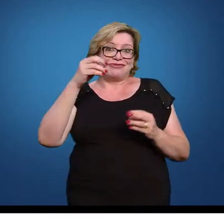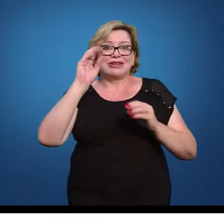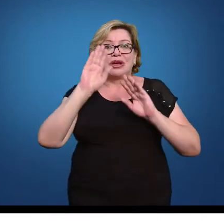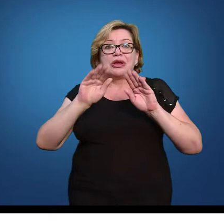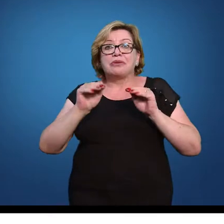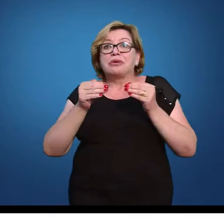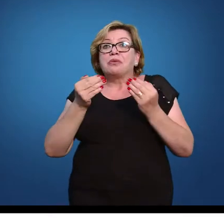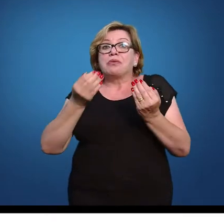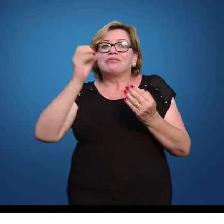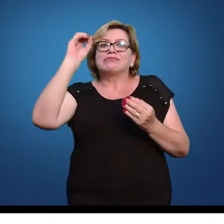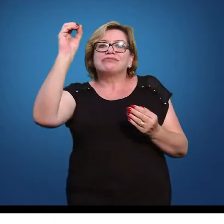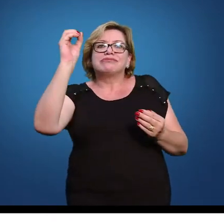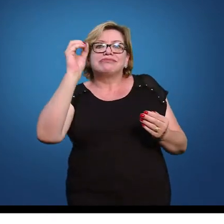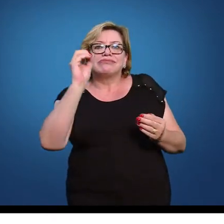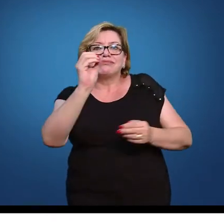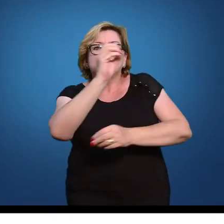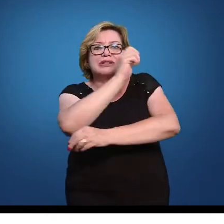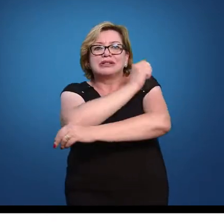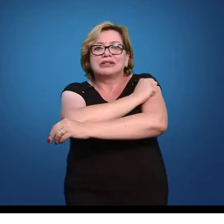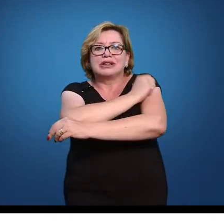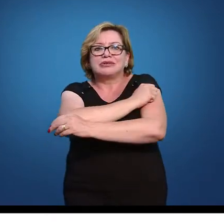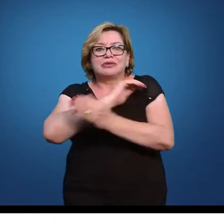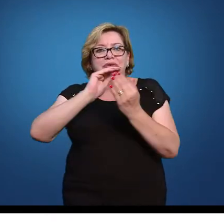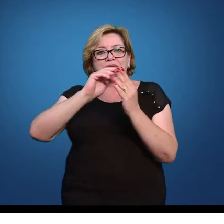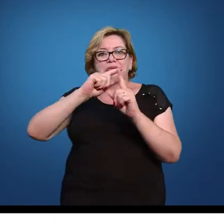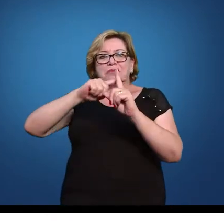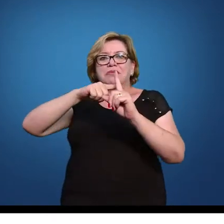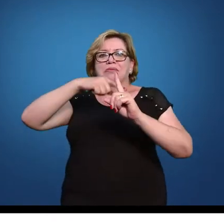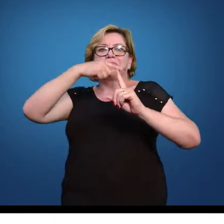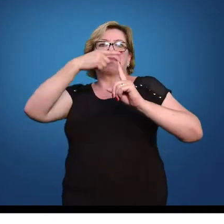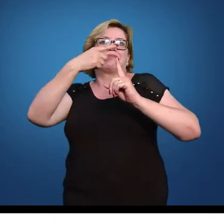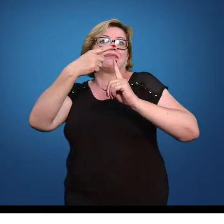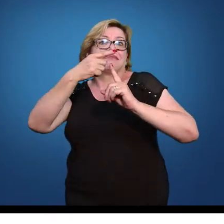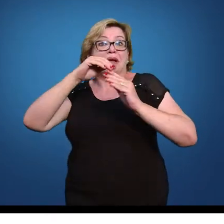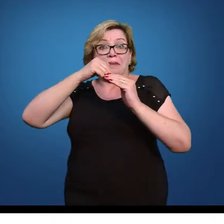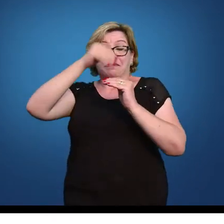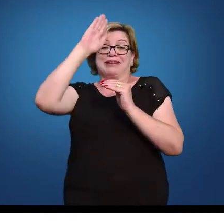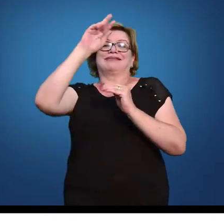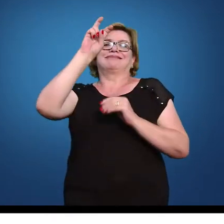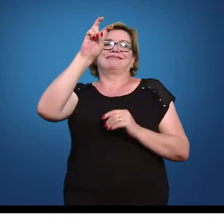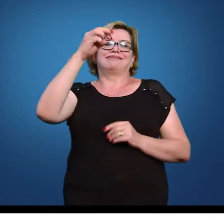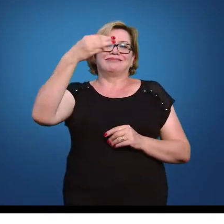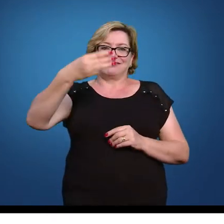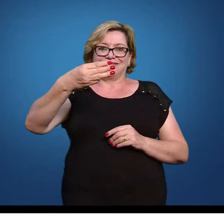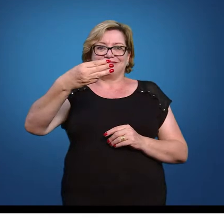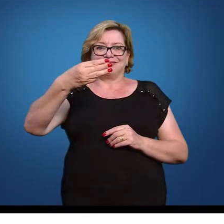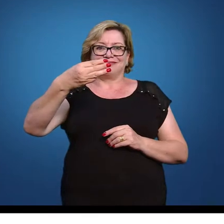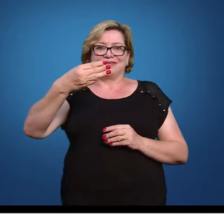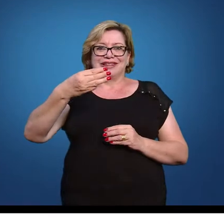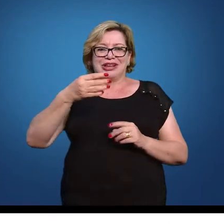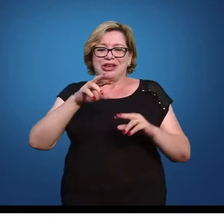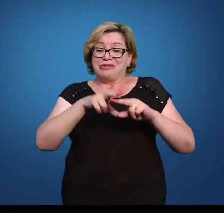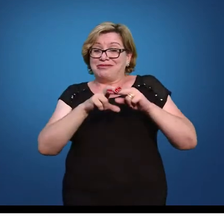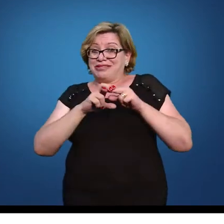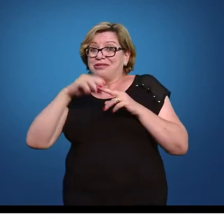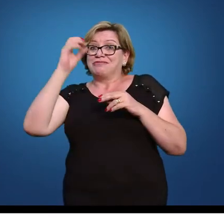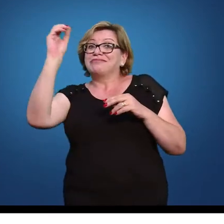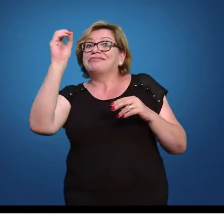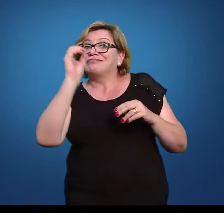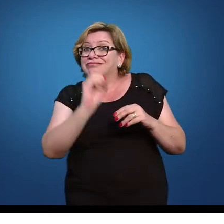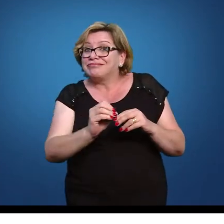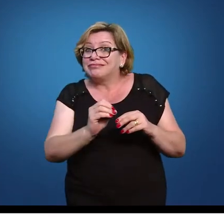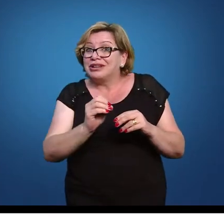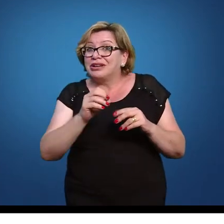qual o percentual de alunos com peso superior a 53. De propósito, eu coloquei qual o percentual de alunos. Nós estamos falando de